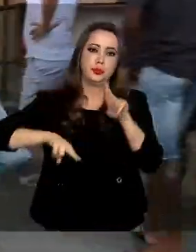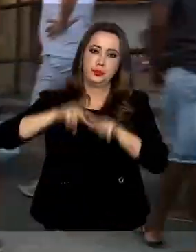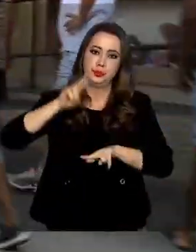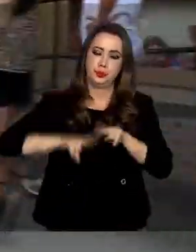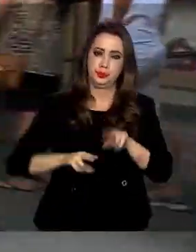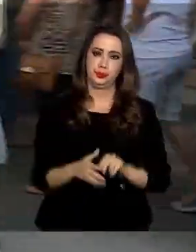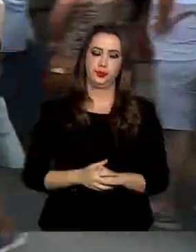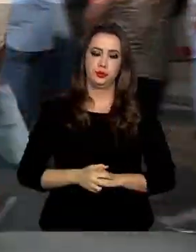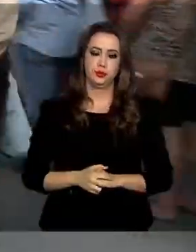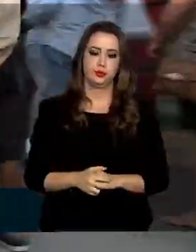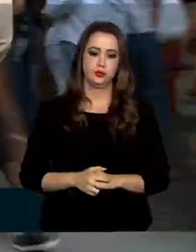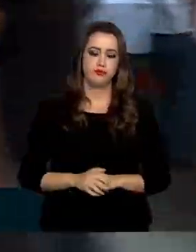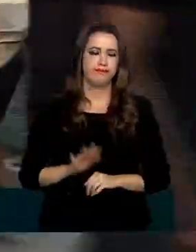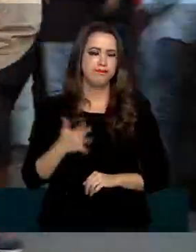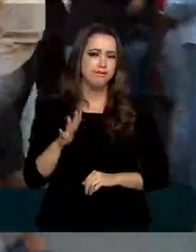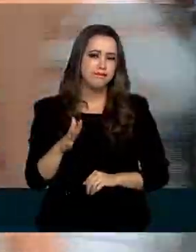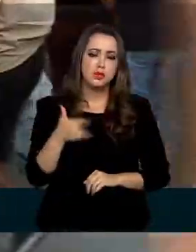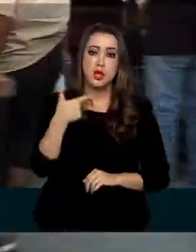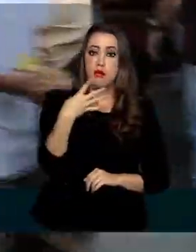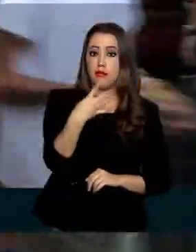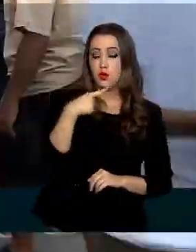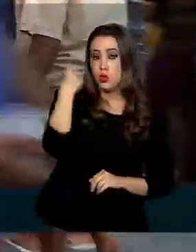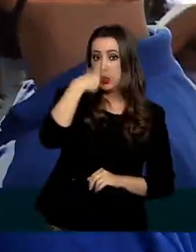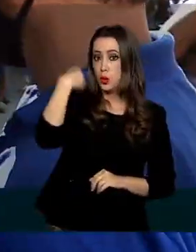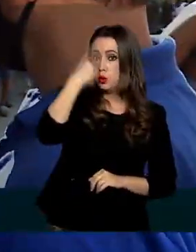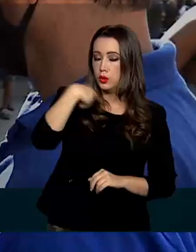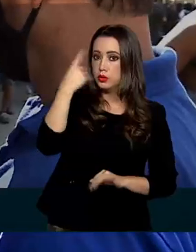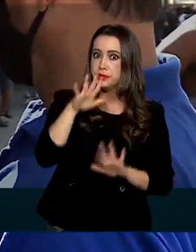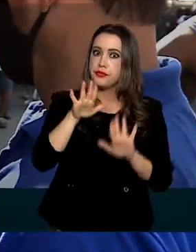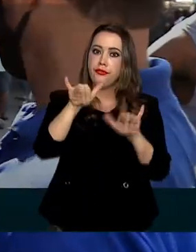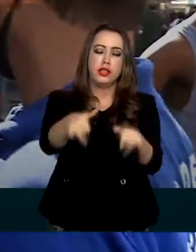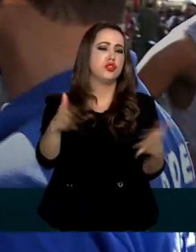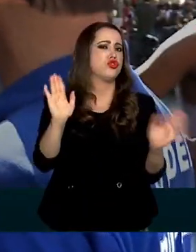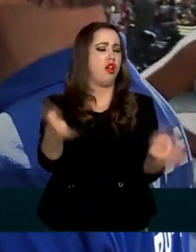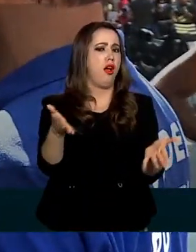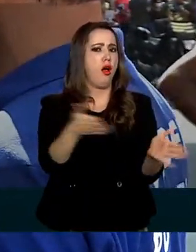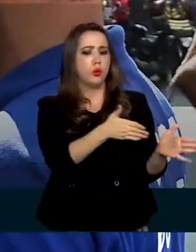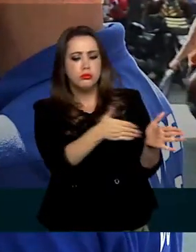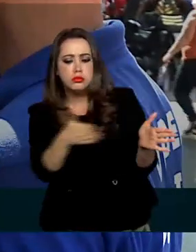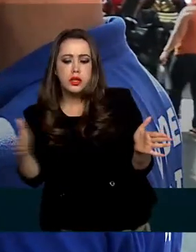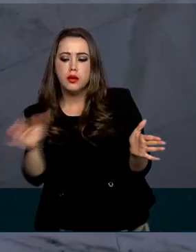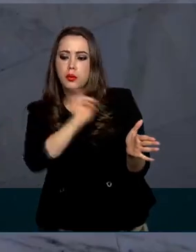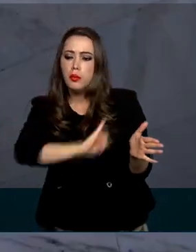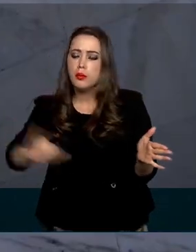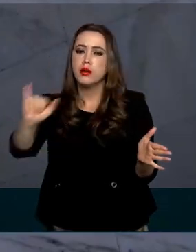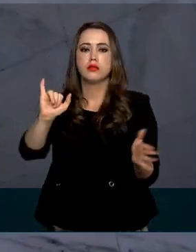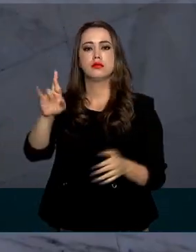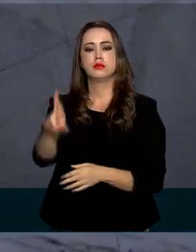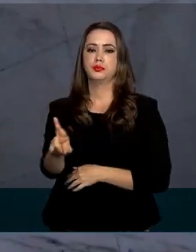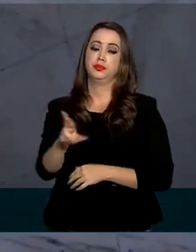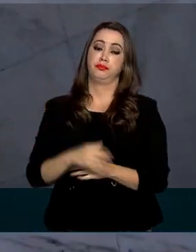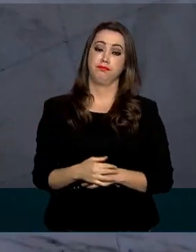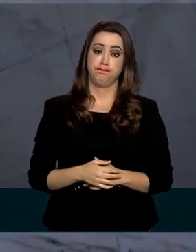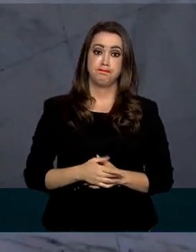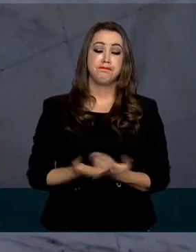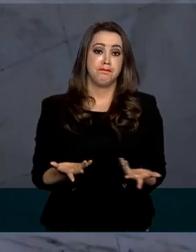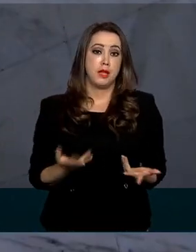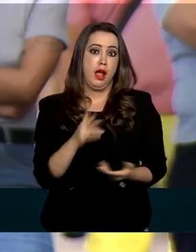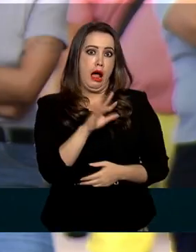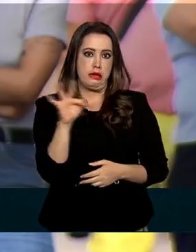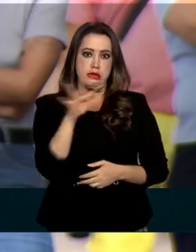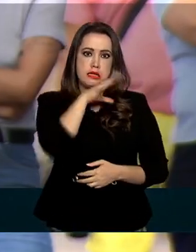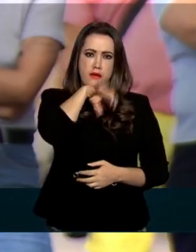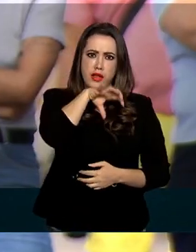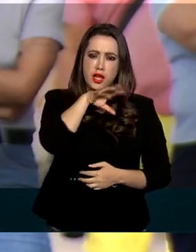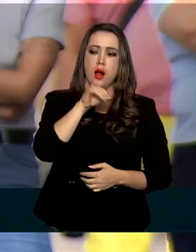Em pouco mais de 24 horas, termina o prazo para acertar as contas com o leão. A Receita alerta